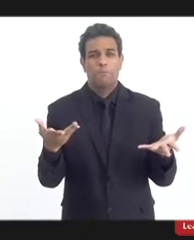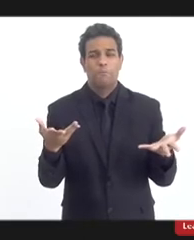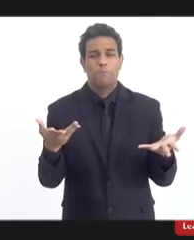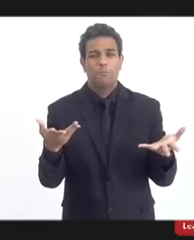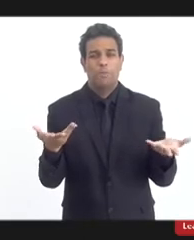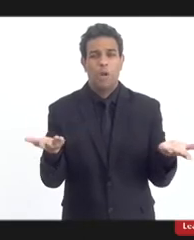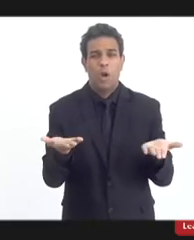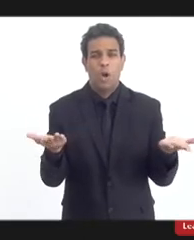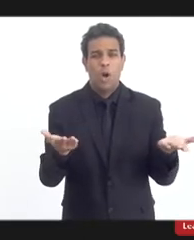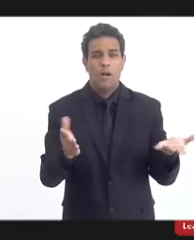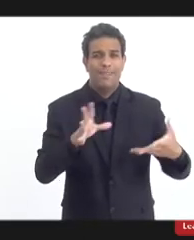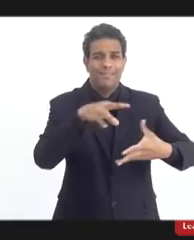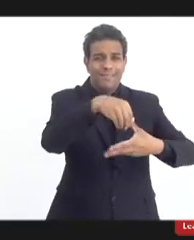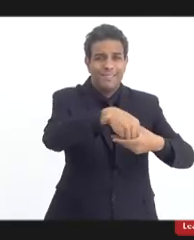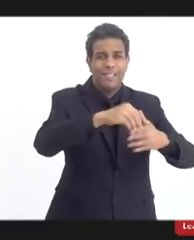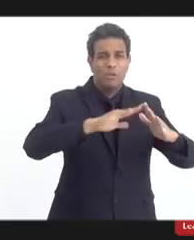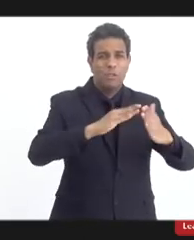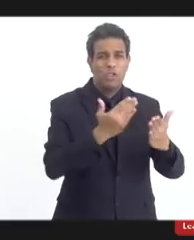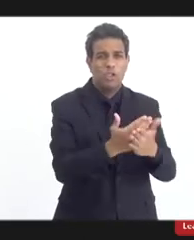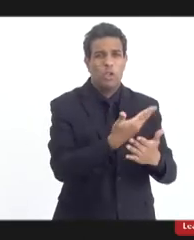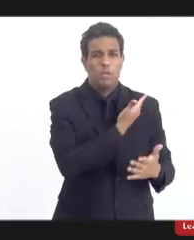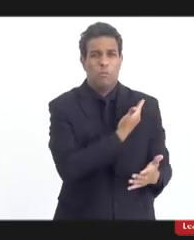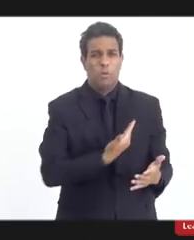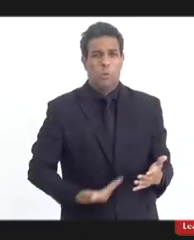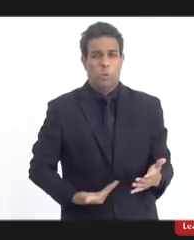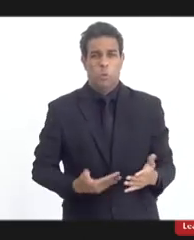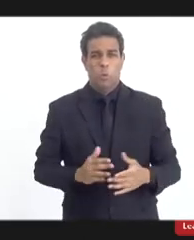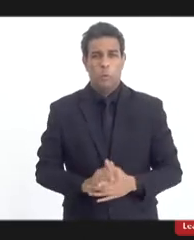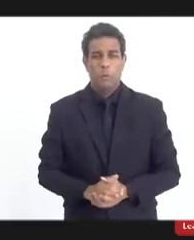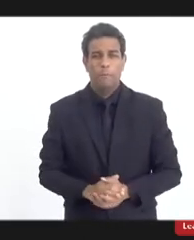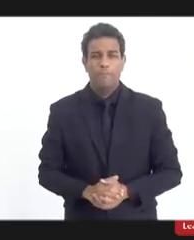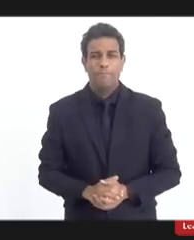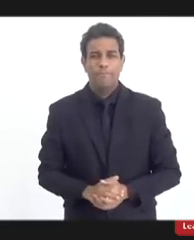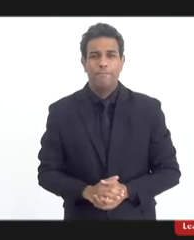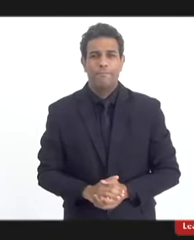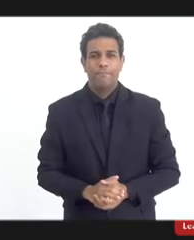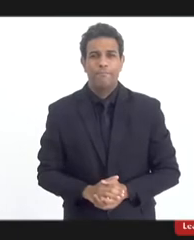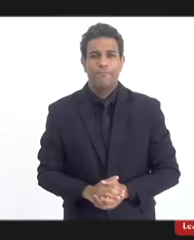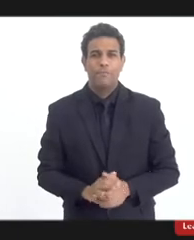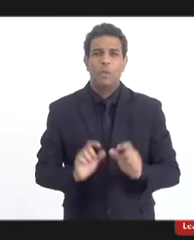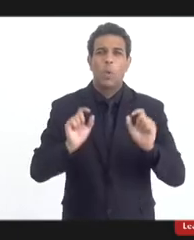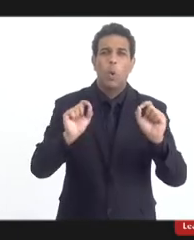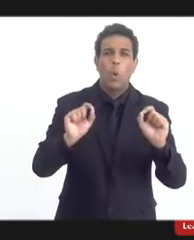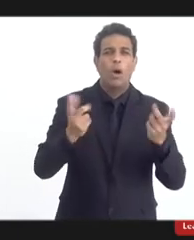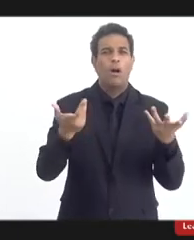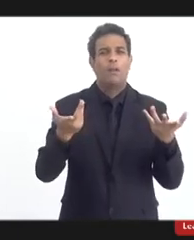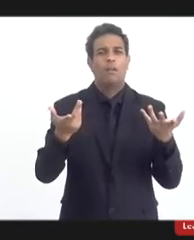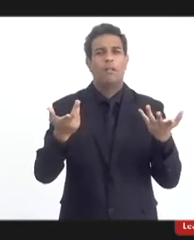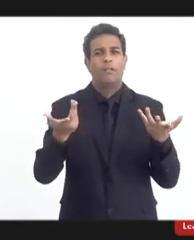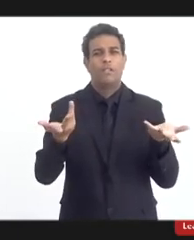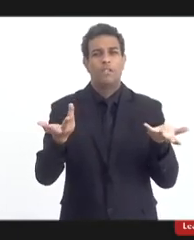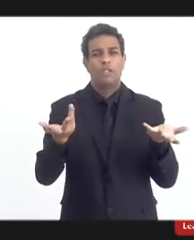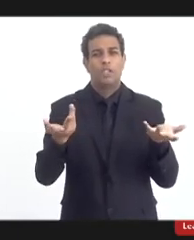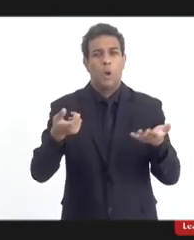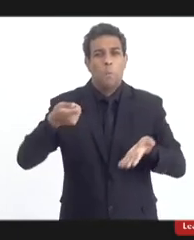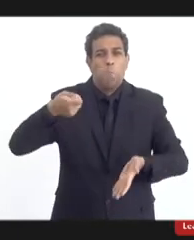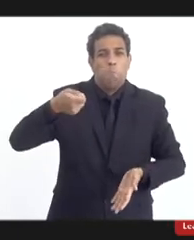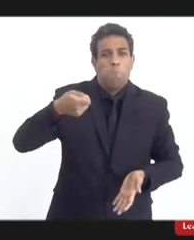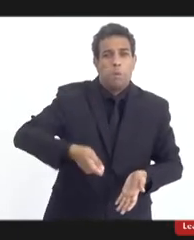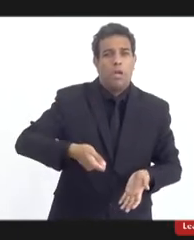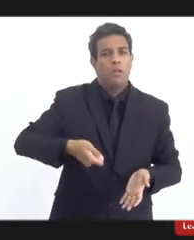uma escola pública, portanto, sob custódia do Estado,